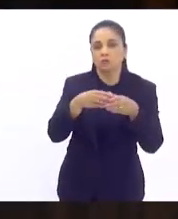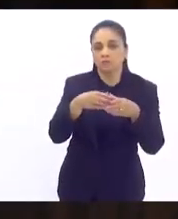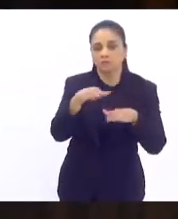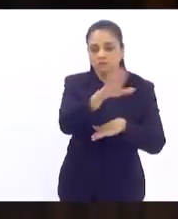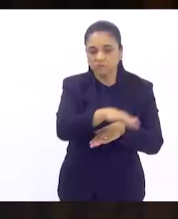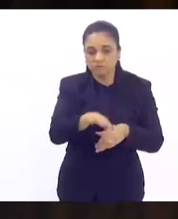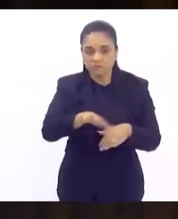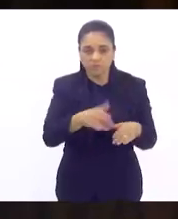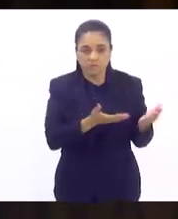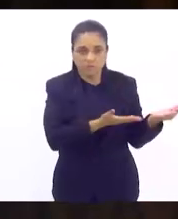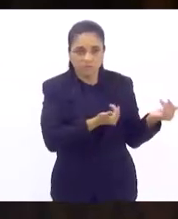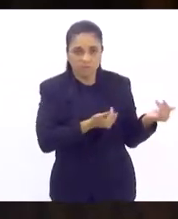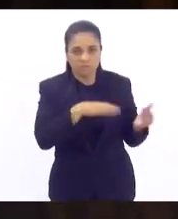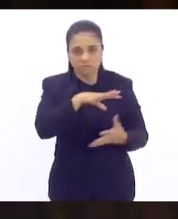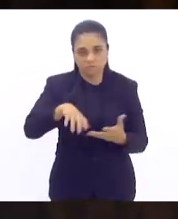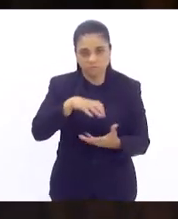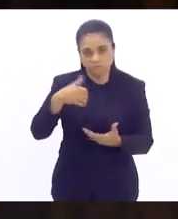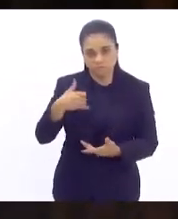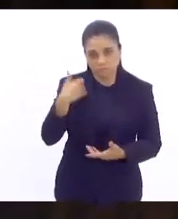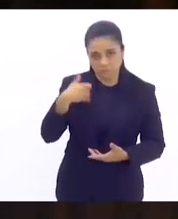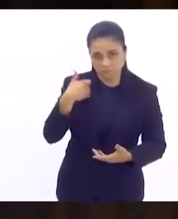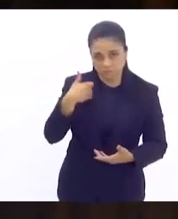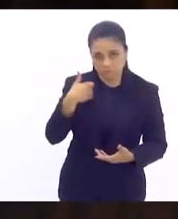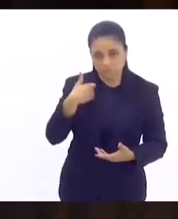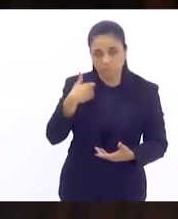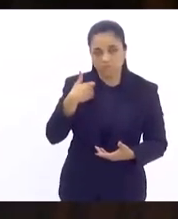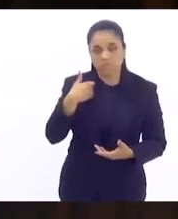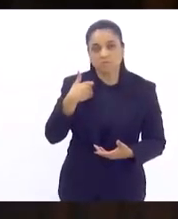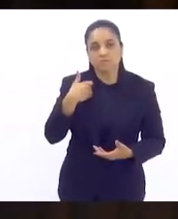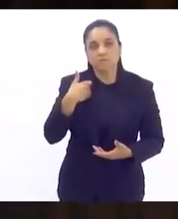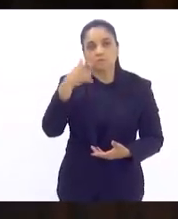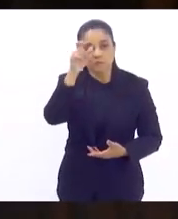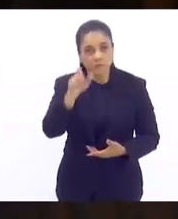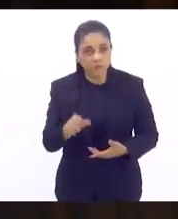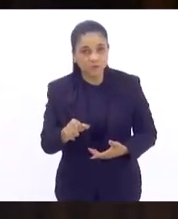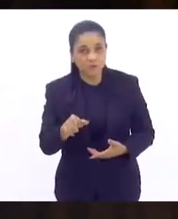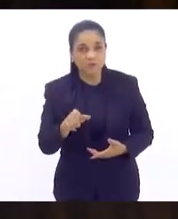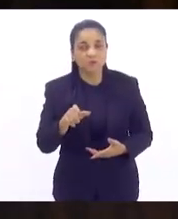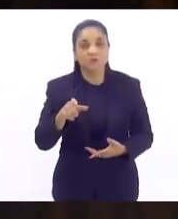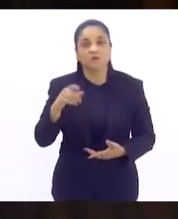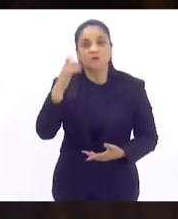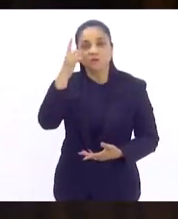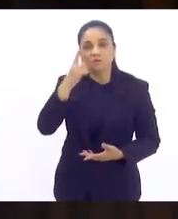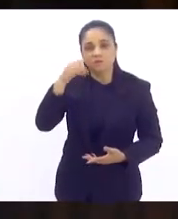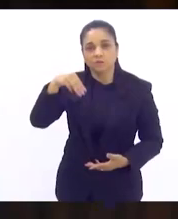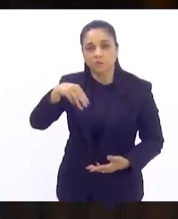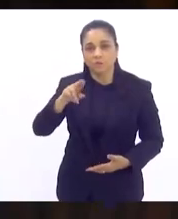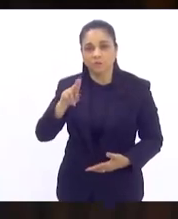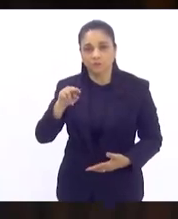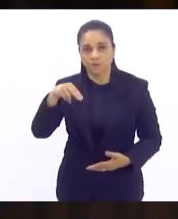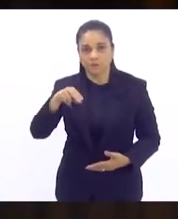Criança e do Adolescente e do Idoso, da pessoa idosa, deputado Munir Neto.